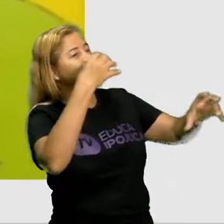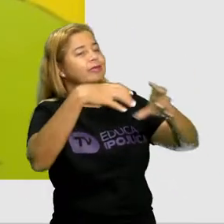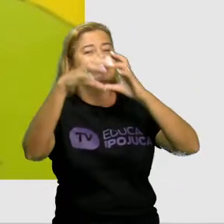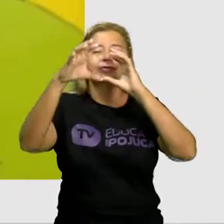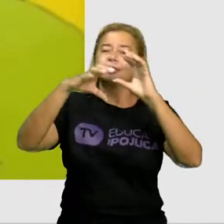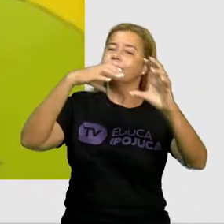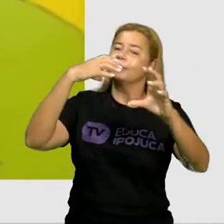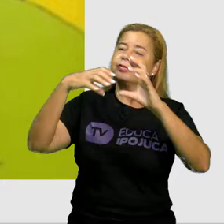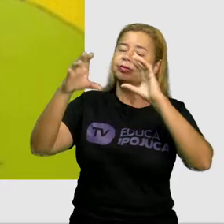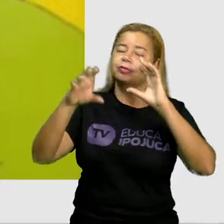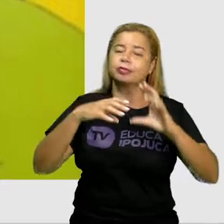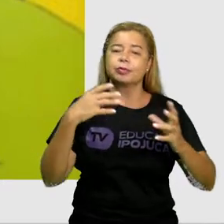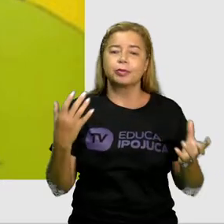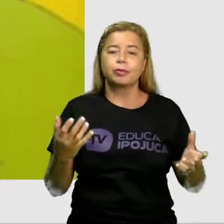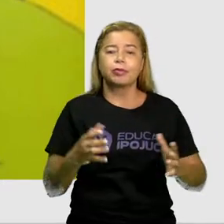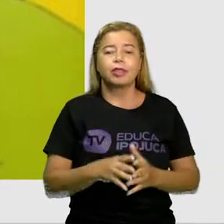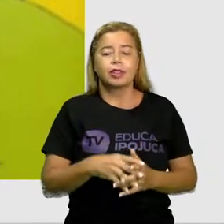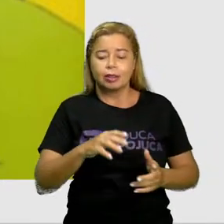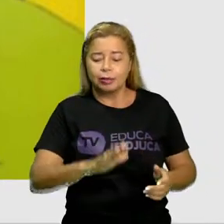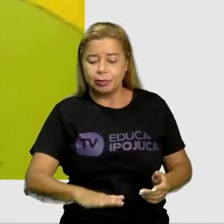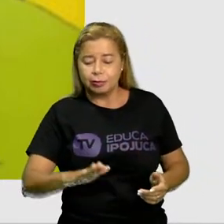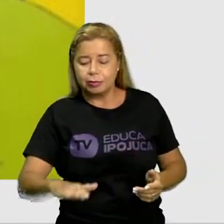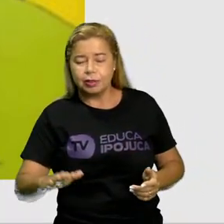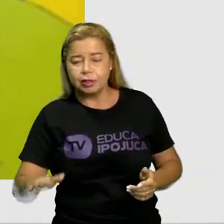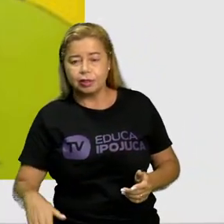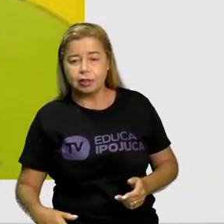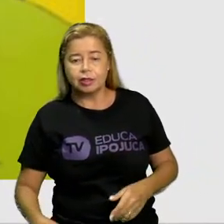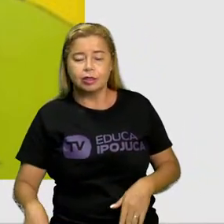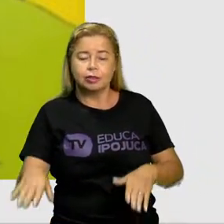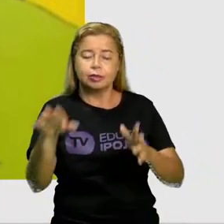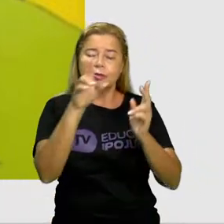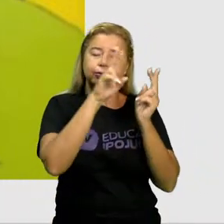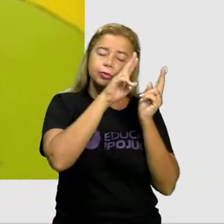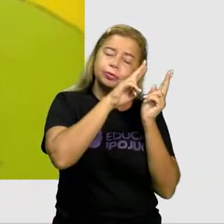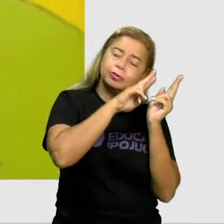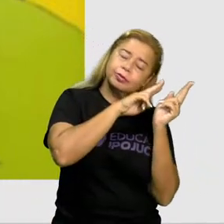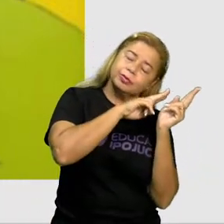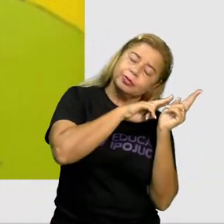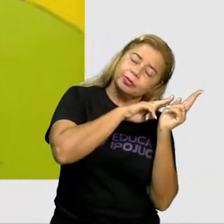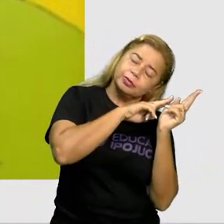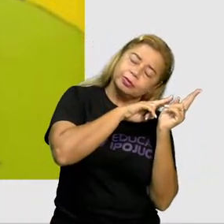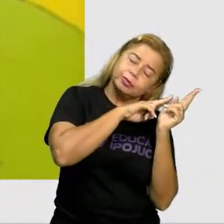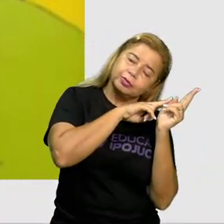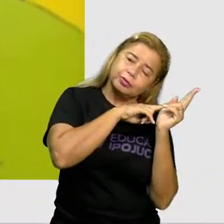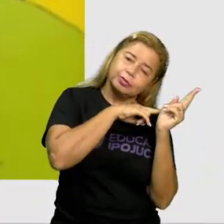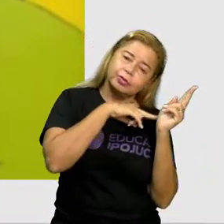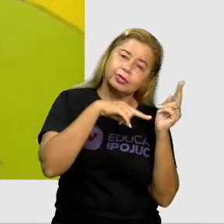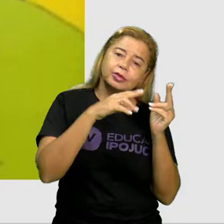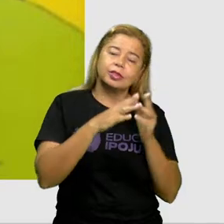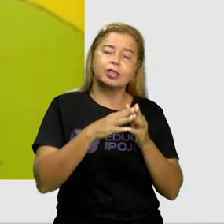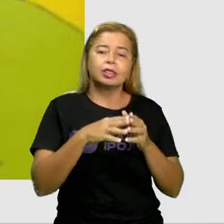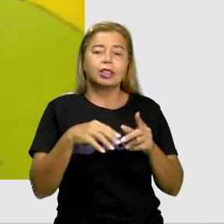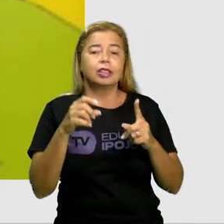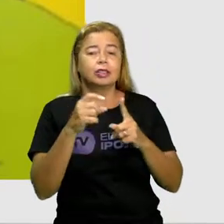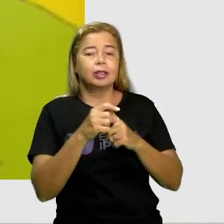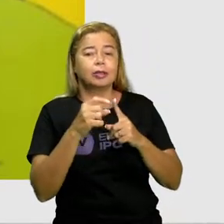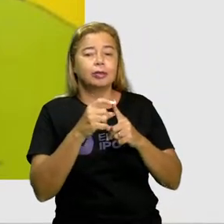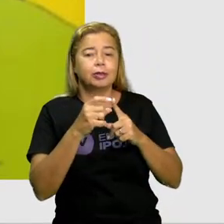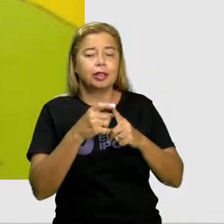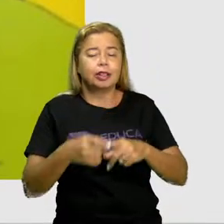E o menino, então? Dormiu e uma palavra cobriu.